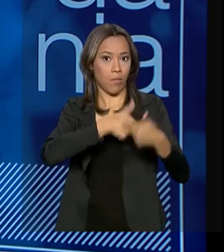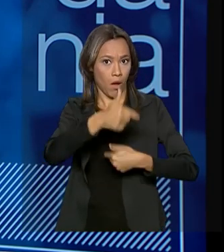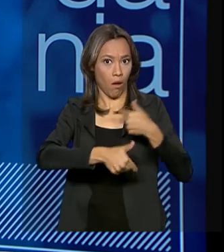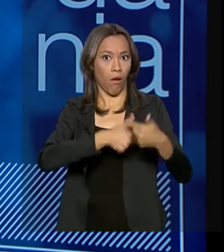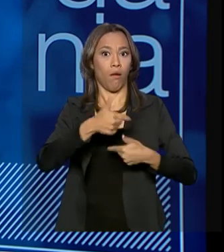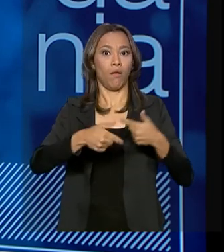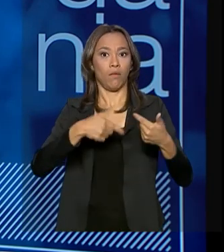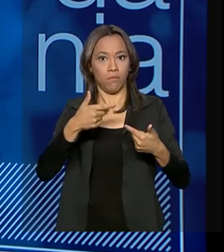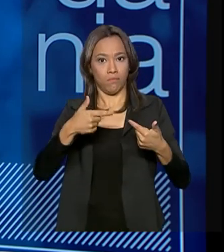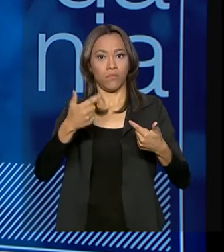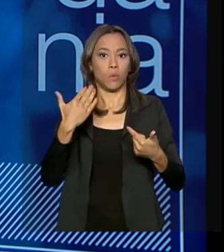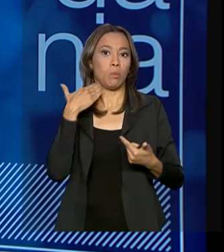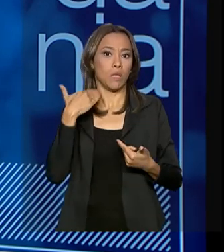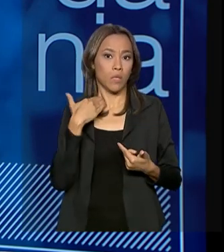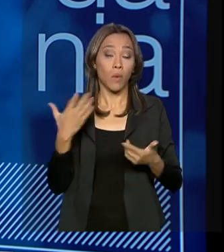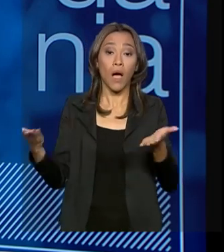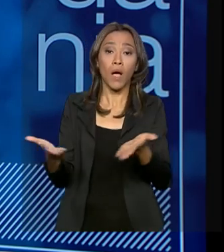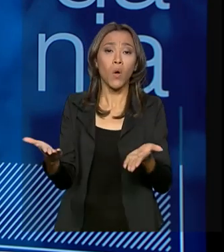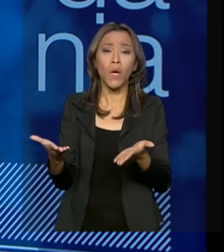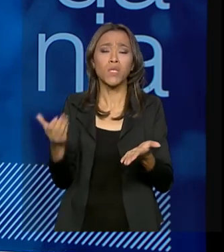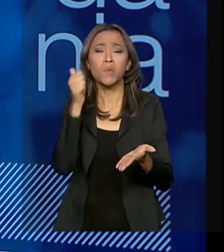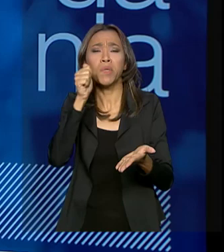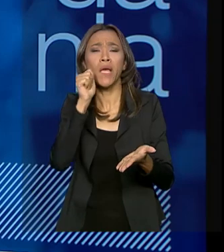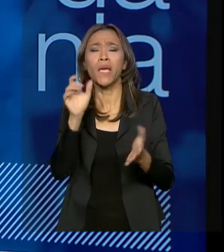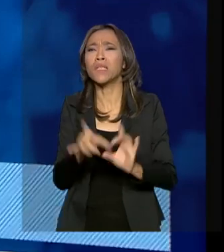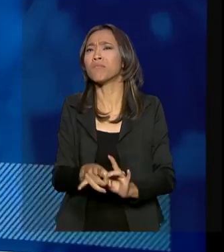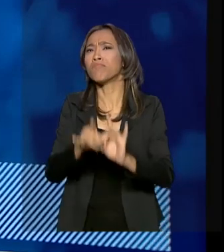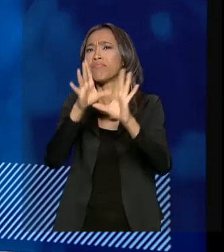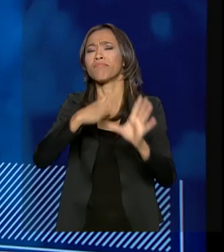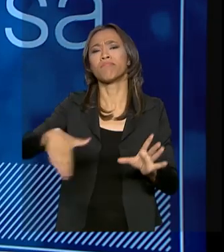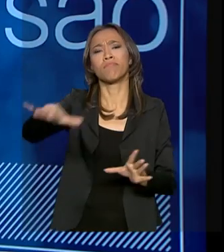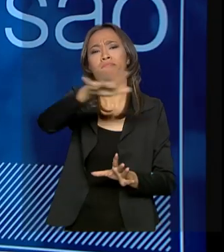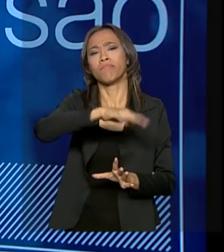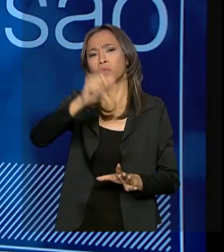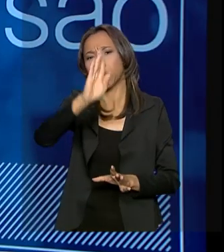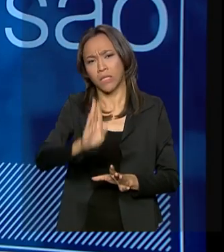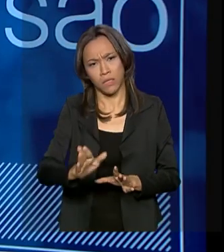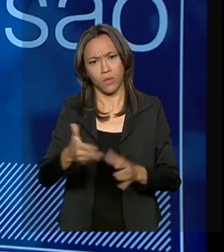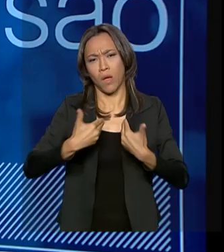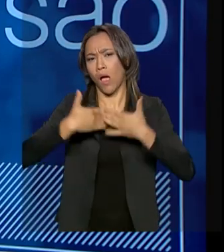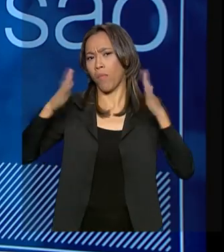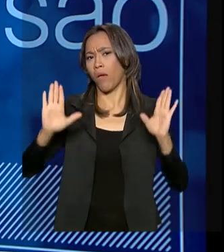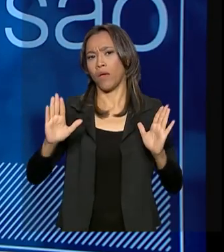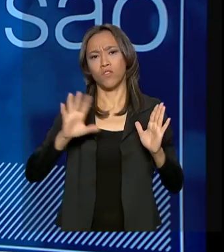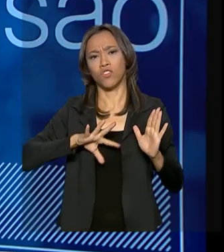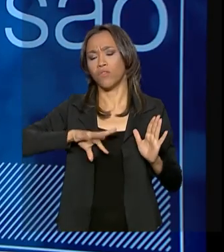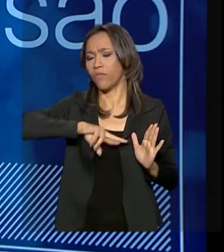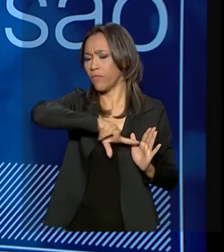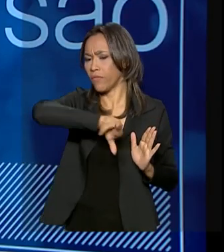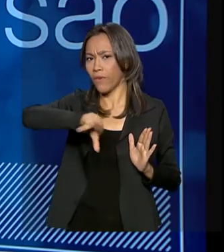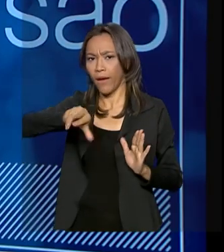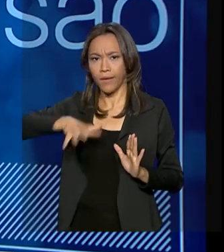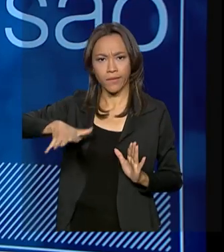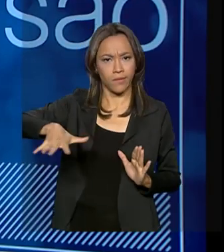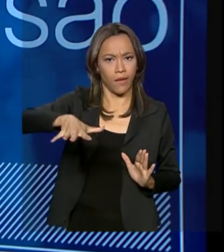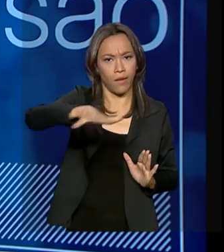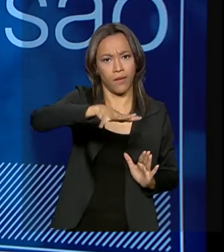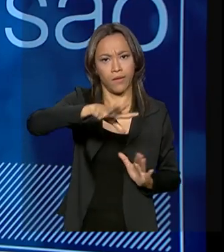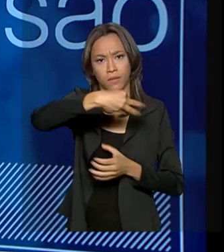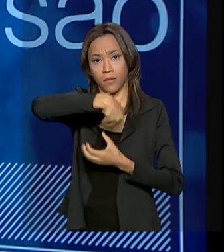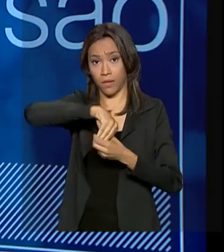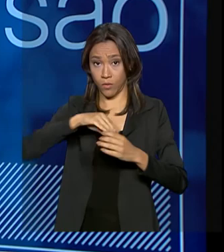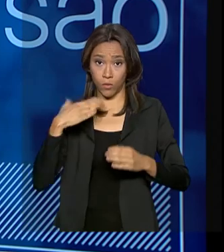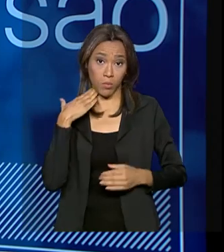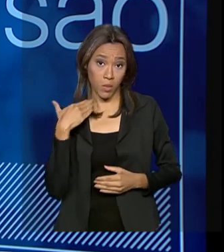mas agora são mulheres de todo o Brasil, isso é muito importante. Então, tem que ser de todas as áreas e de todo o Brasil.